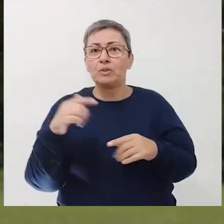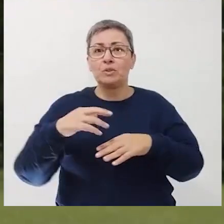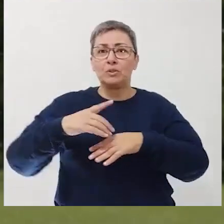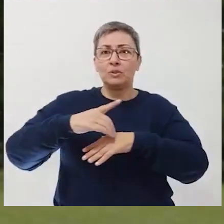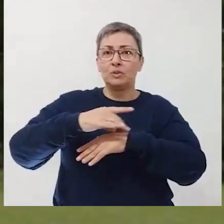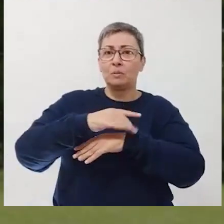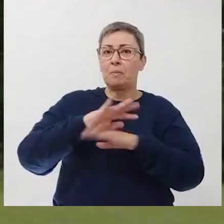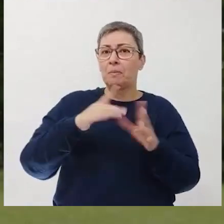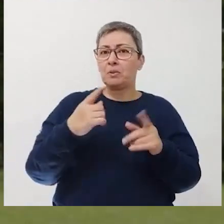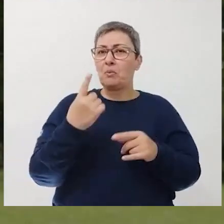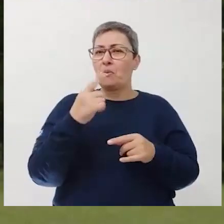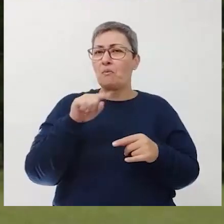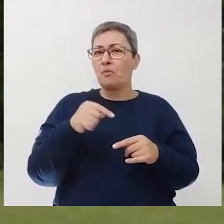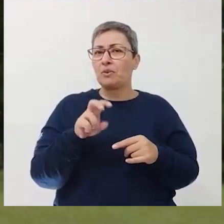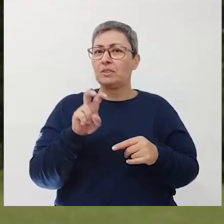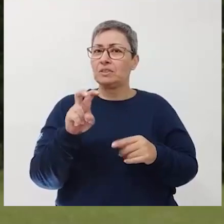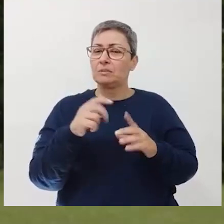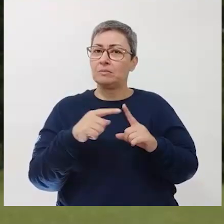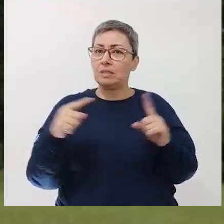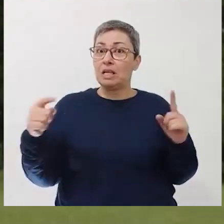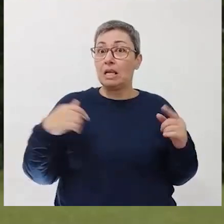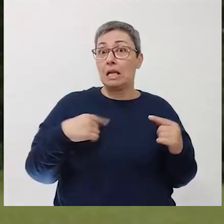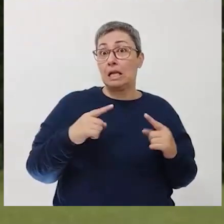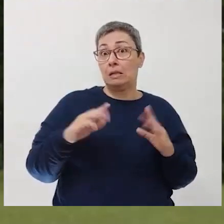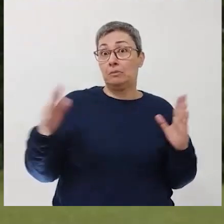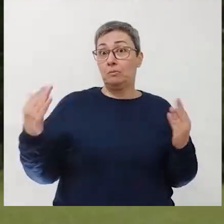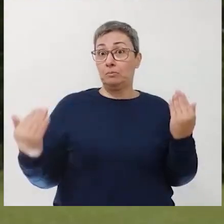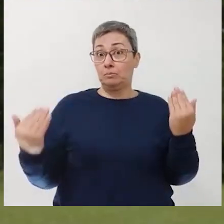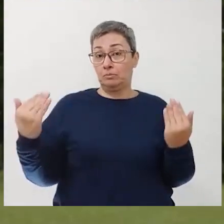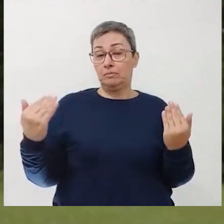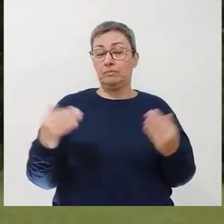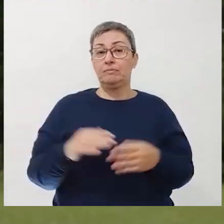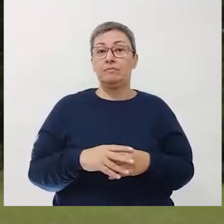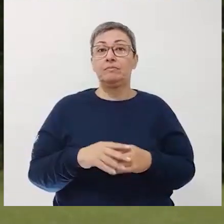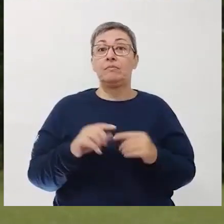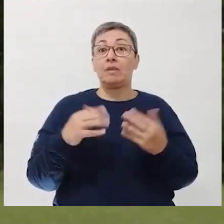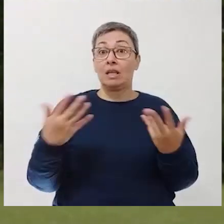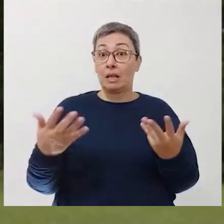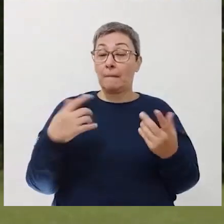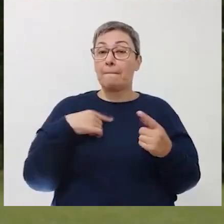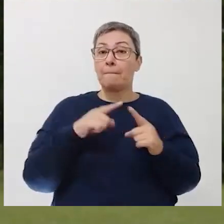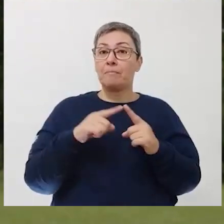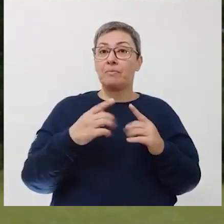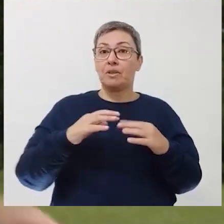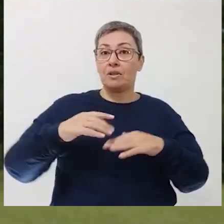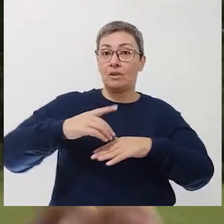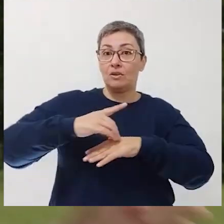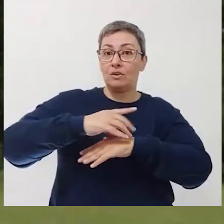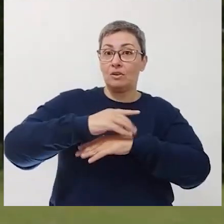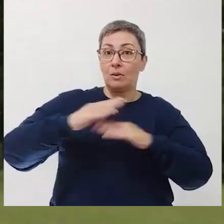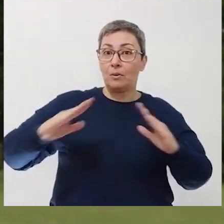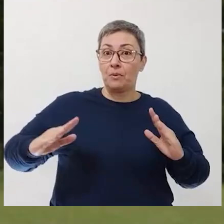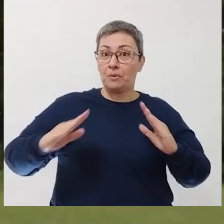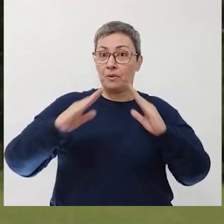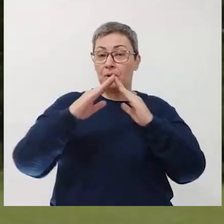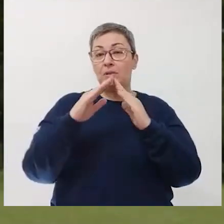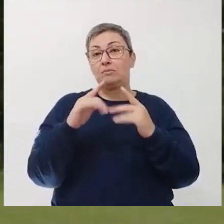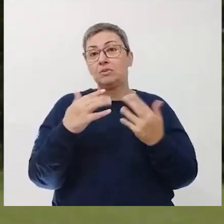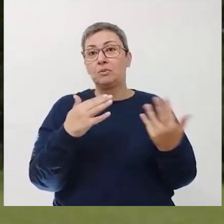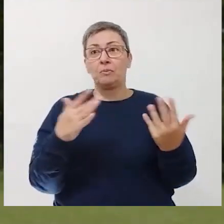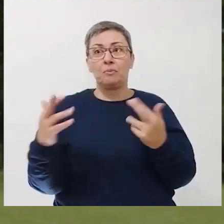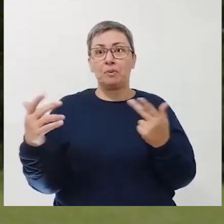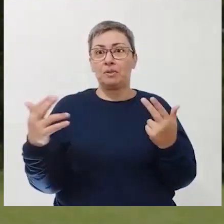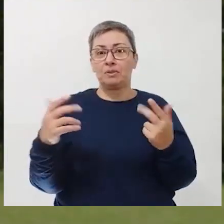outros dinossauros da mesma idade tinham cerca de 1,5 de comprimento, então ele era grande perto desses dinossauros. Então ele acaba sendo um dinossauro topo de cadeia,